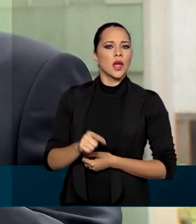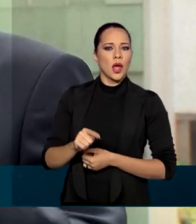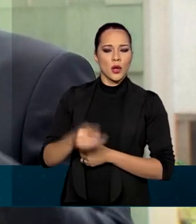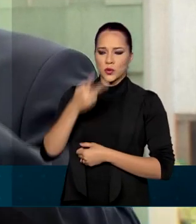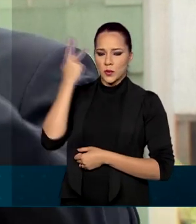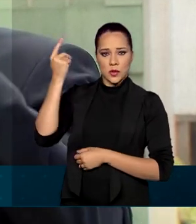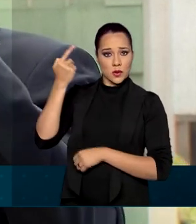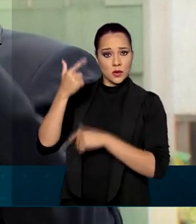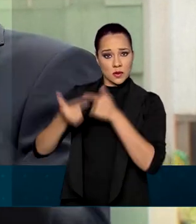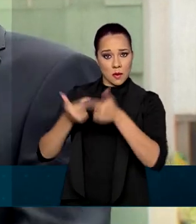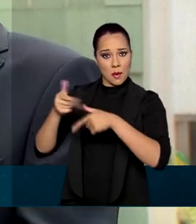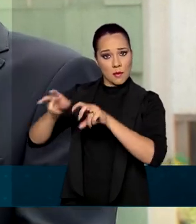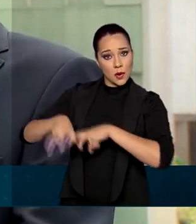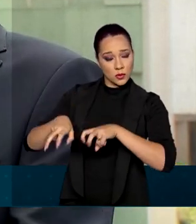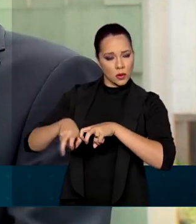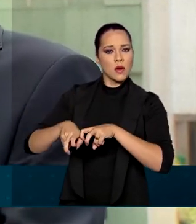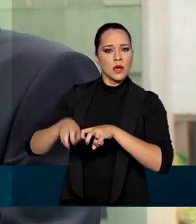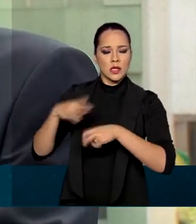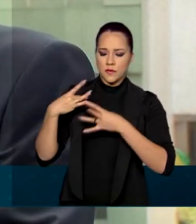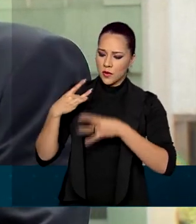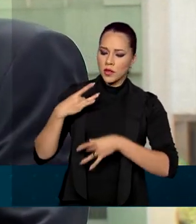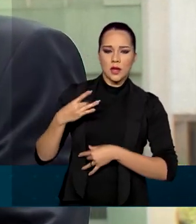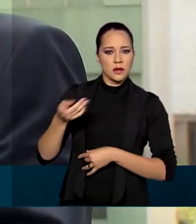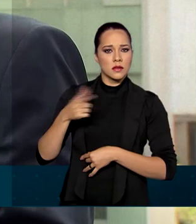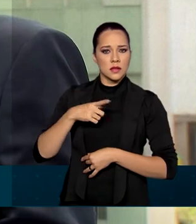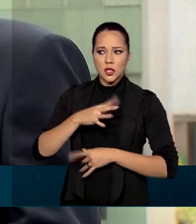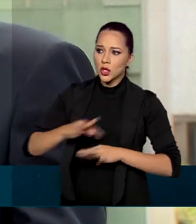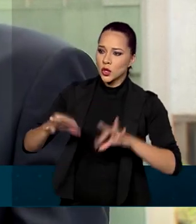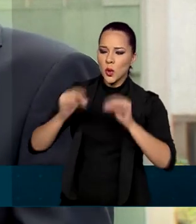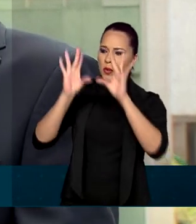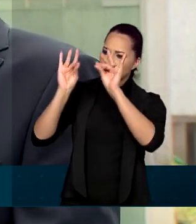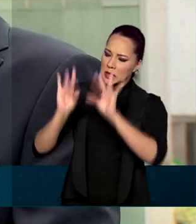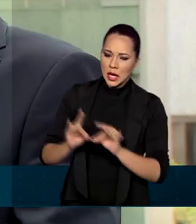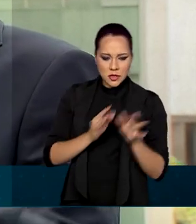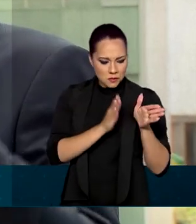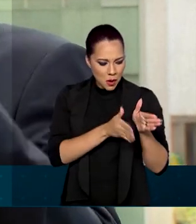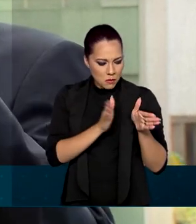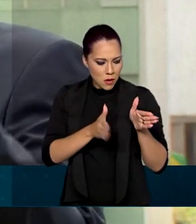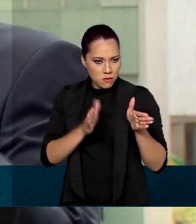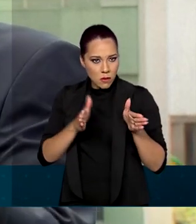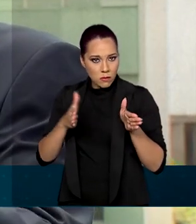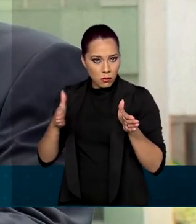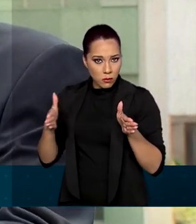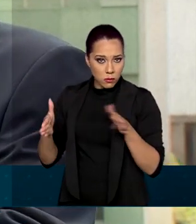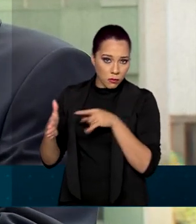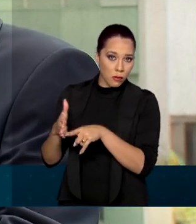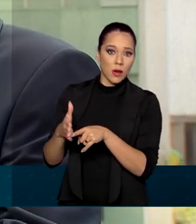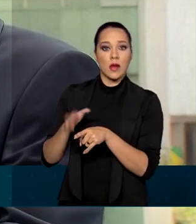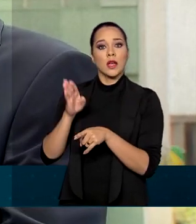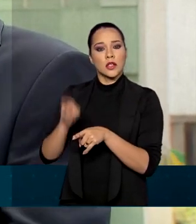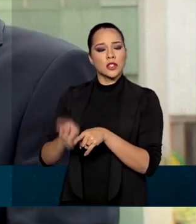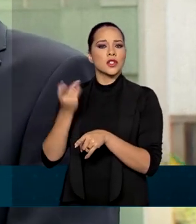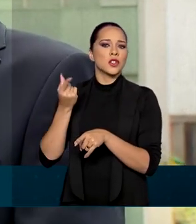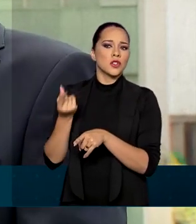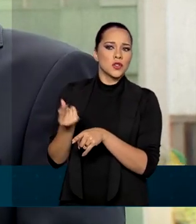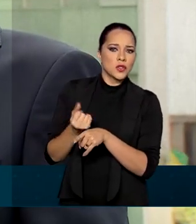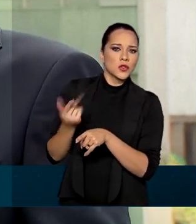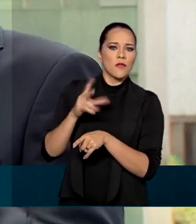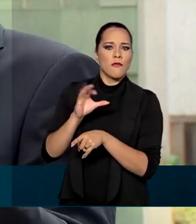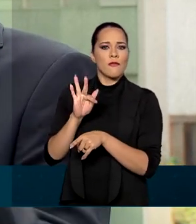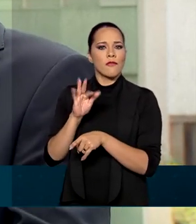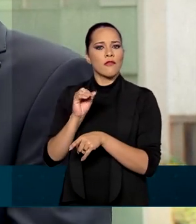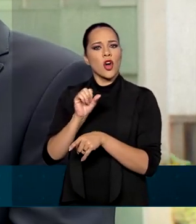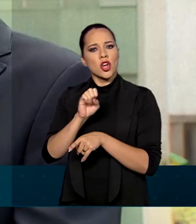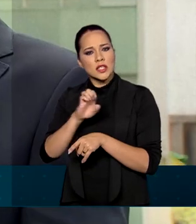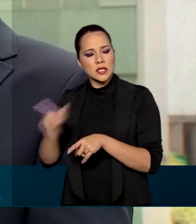voluntariam e certificam sua produção em todos os detalhes do processo, quanto recurso fóssil ou